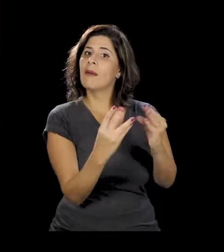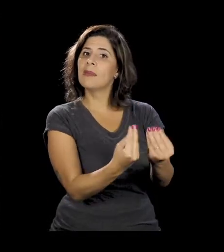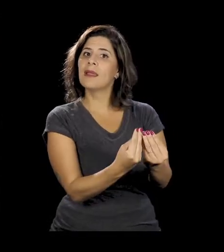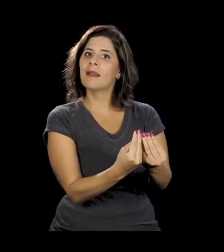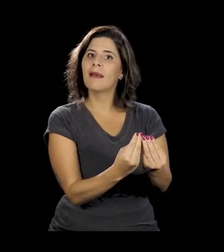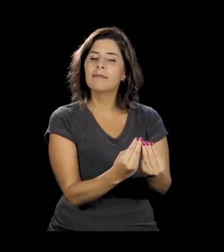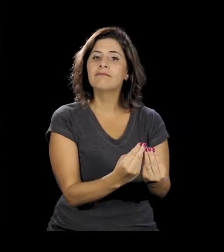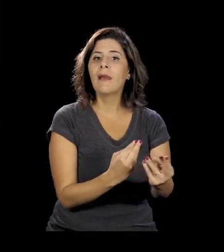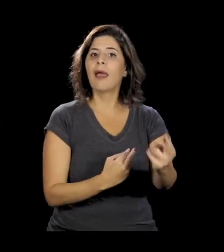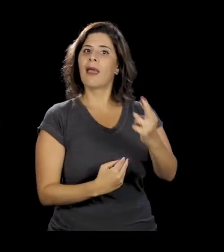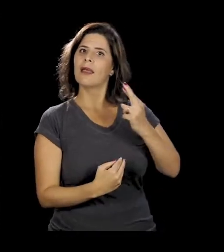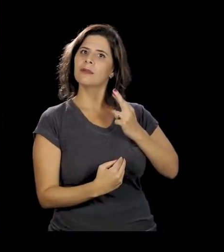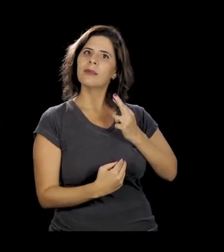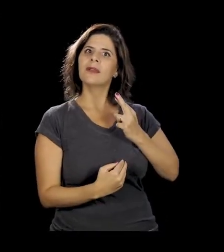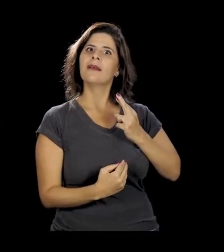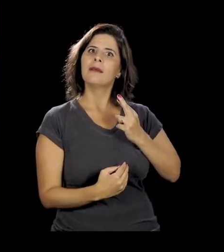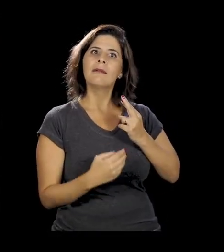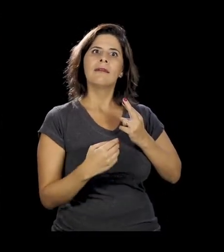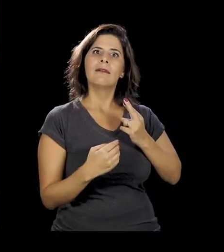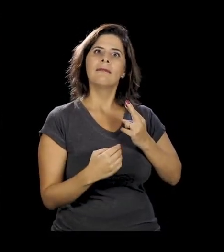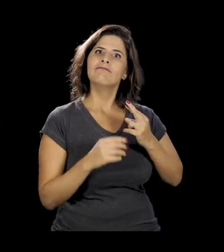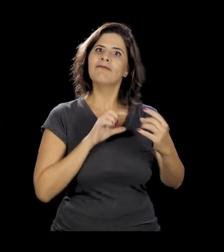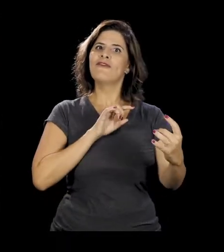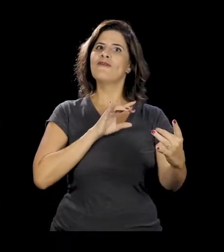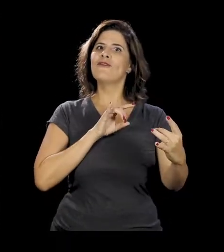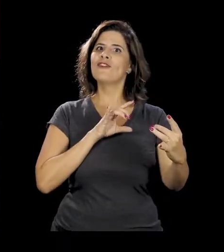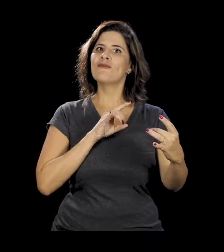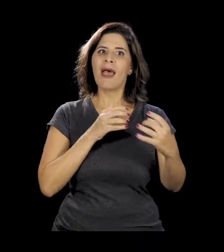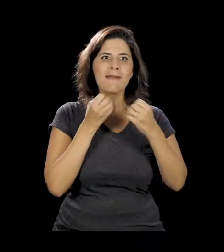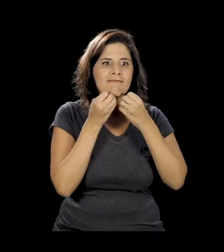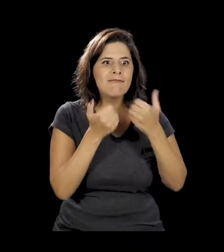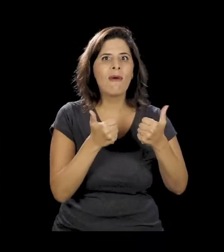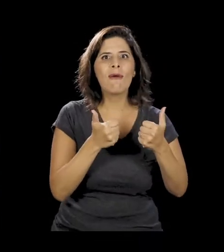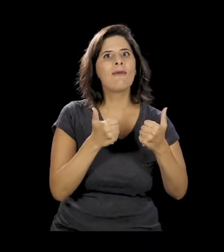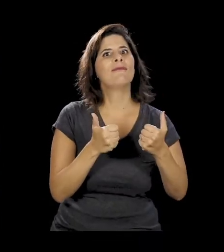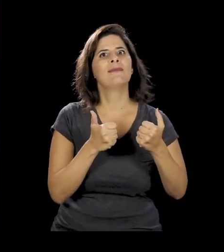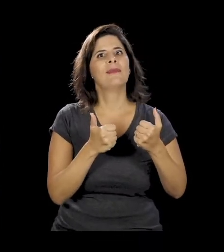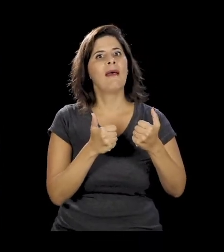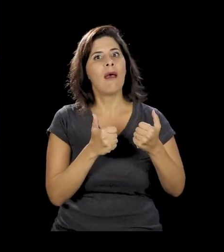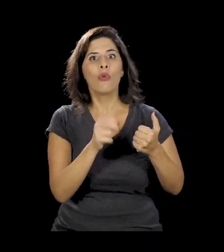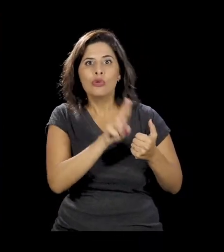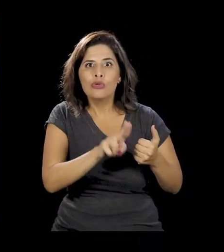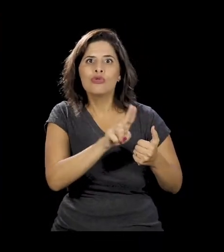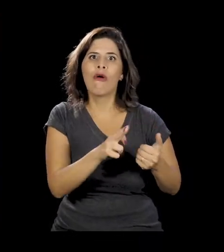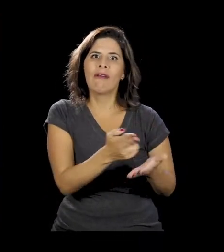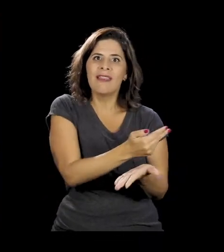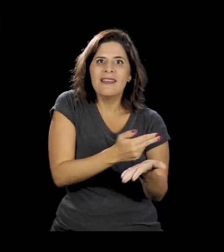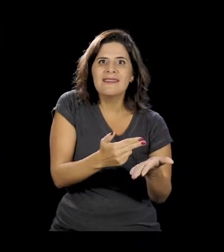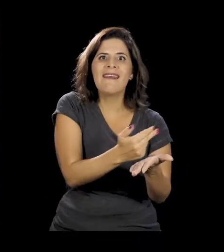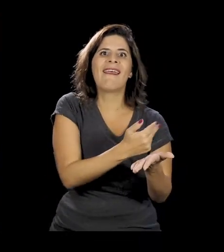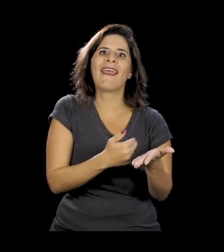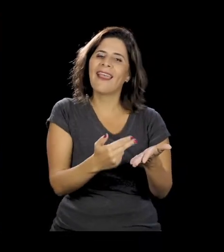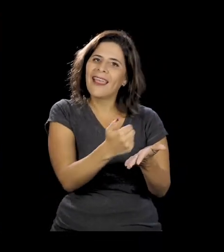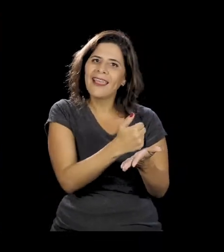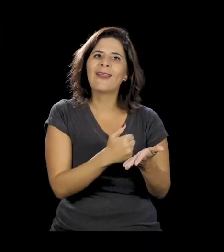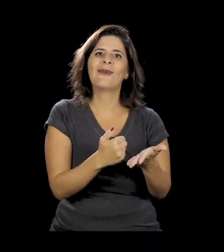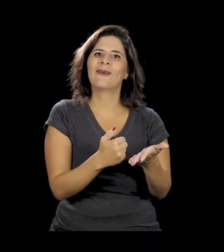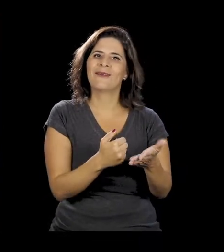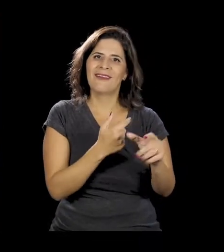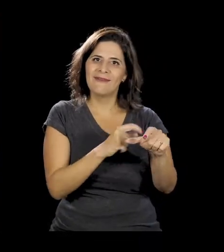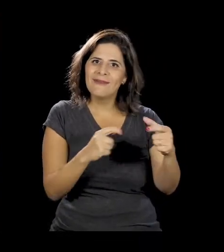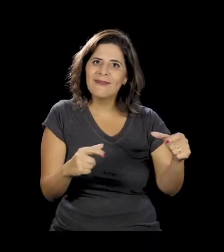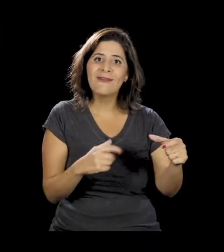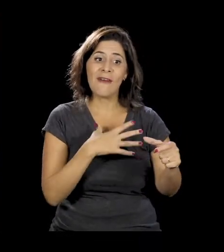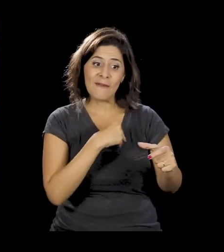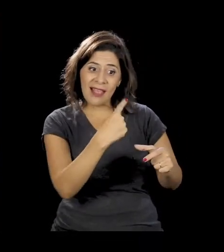deu para mim um feedback super bacana a respeito da utilização do desenho, né? Com relação a